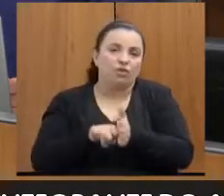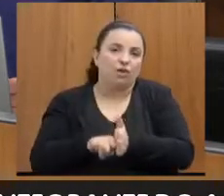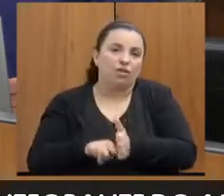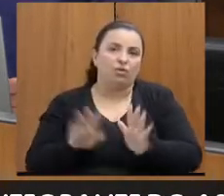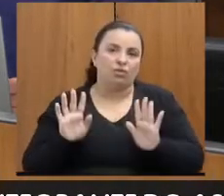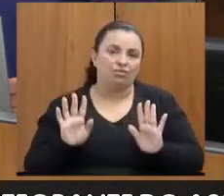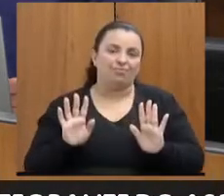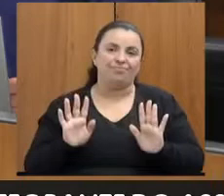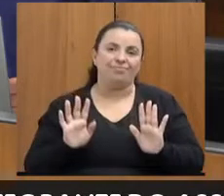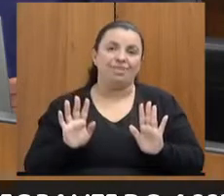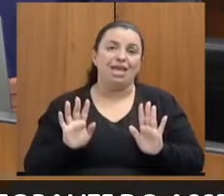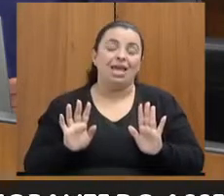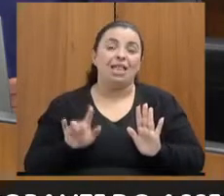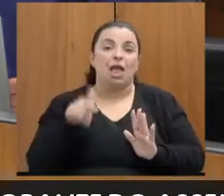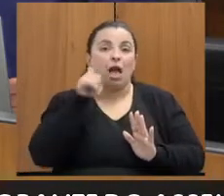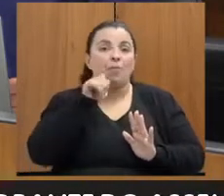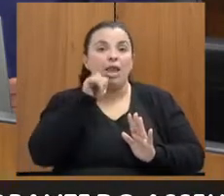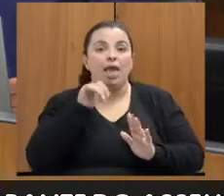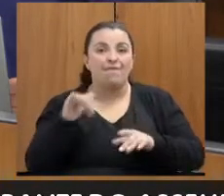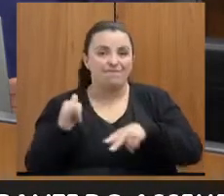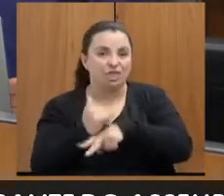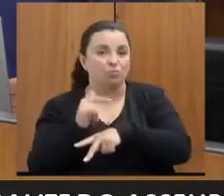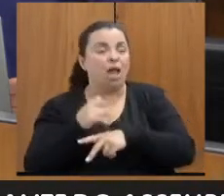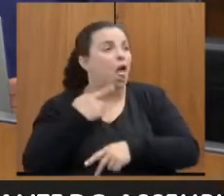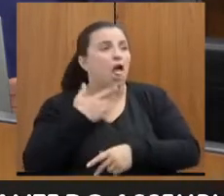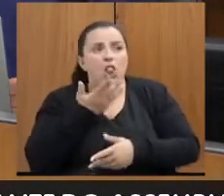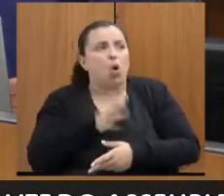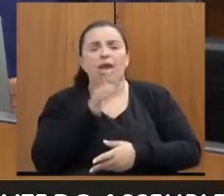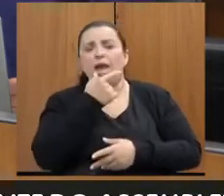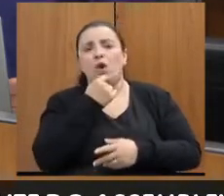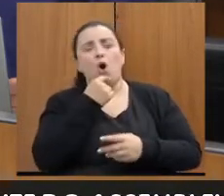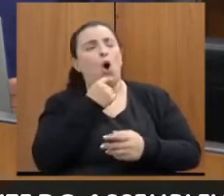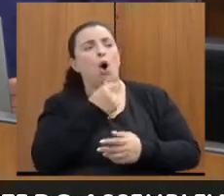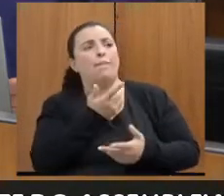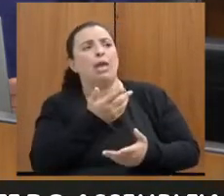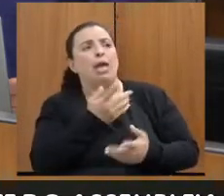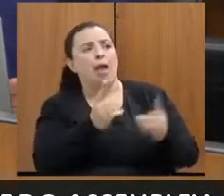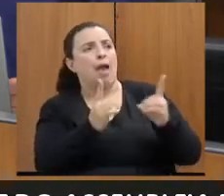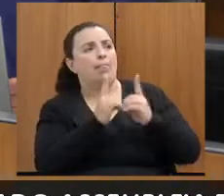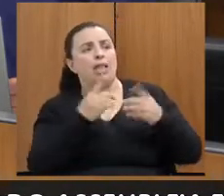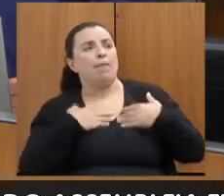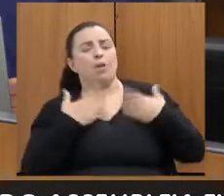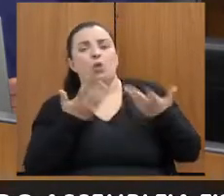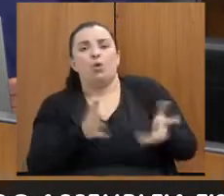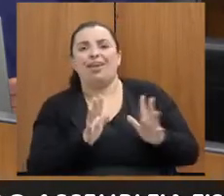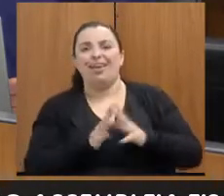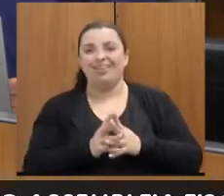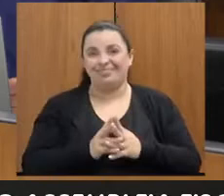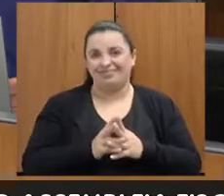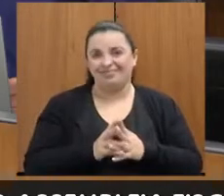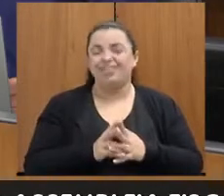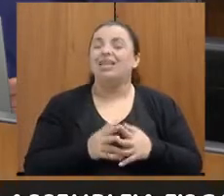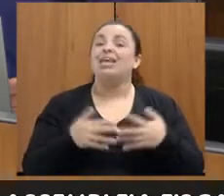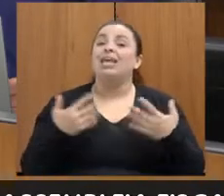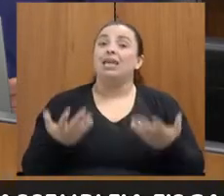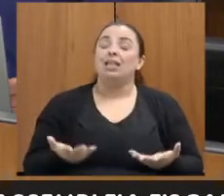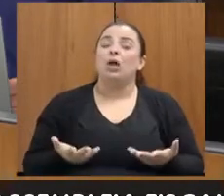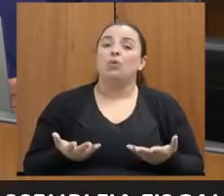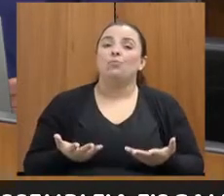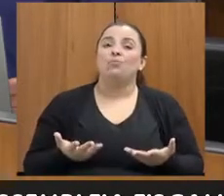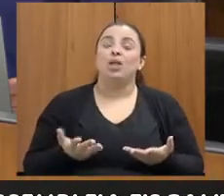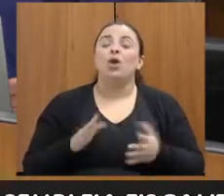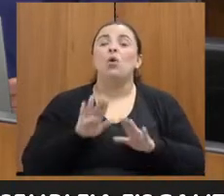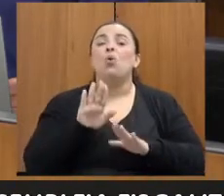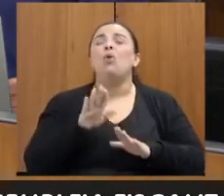da senhora não ser ouvida. O que a gente precisa ter o cuidado, às vezes, quando a gente fala de delegacia de mulher, preferencialmente por mulher,